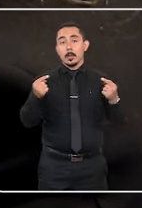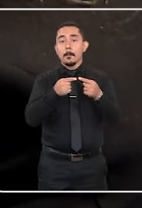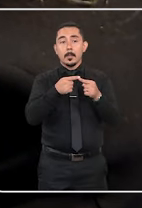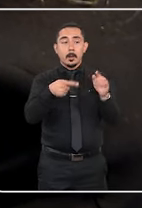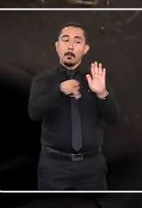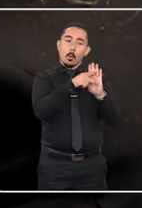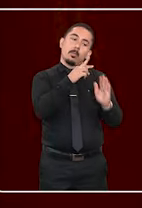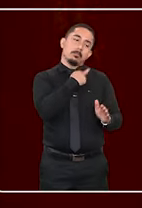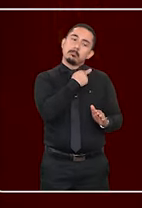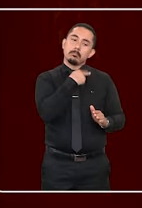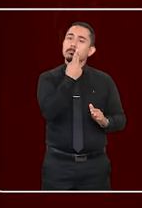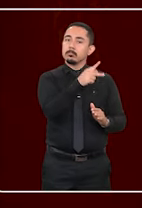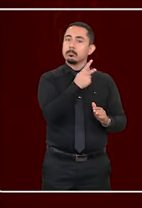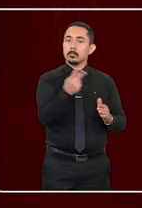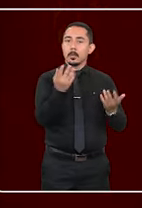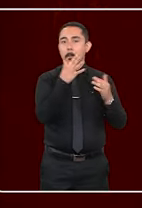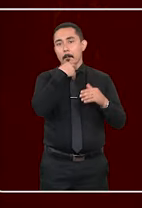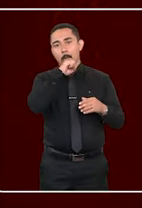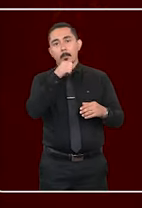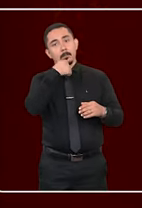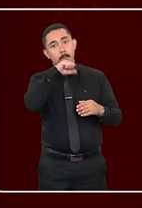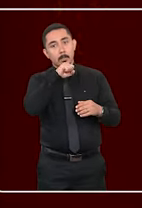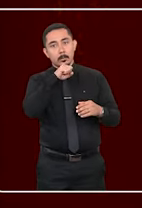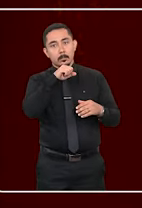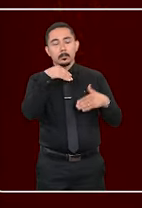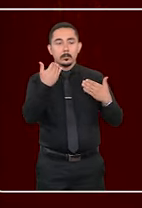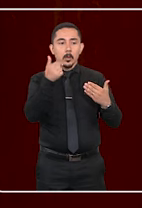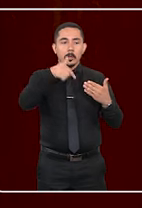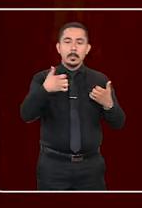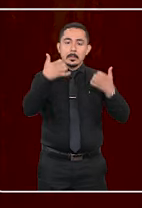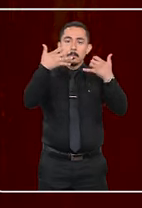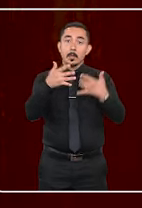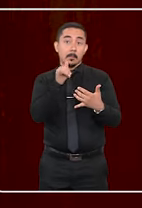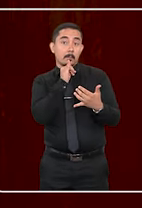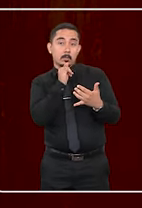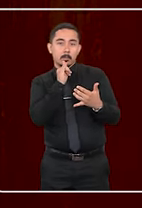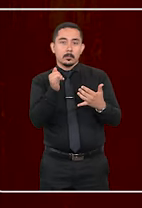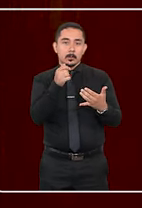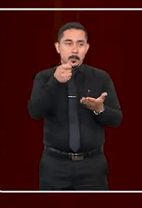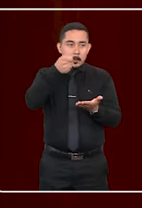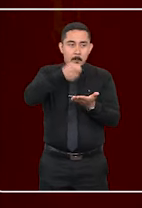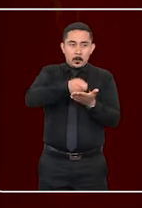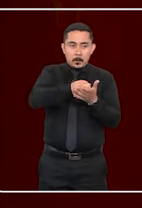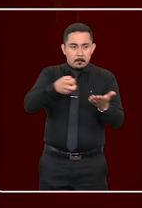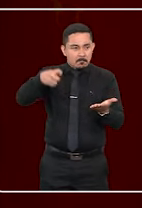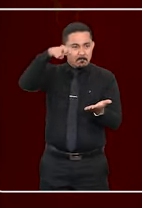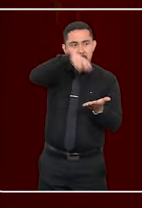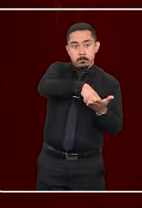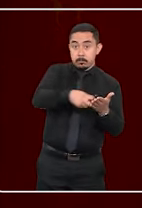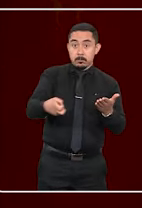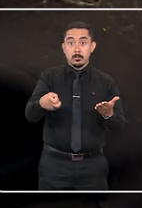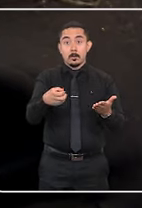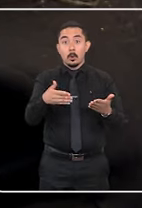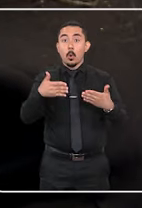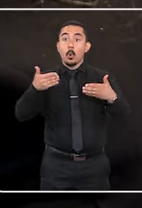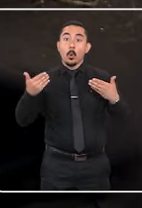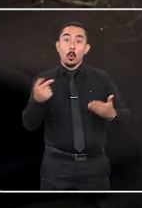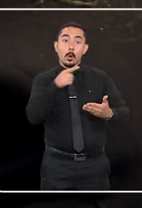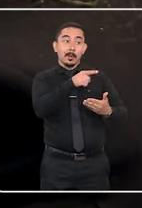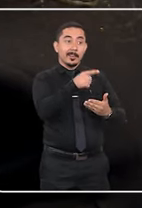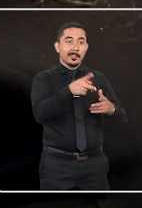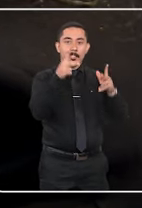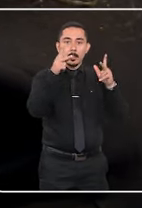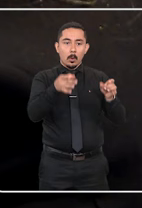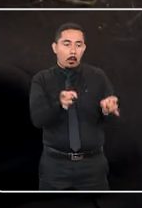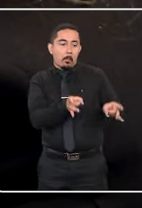da função parental. O nosso Código de Segura traz algumas situações, como, por exemplo, castigarem moderadamente o filho, deixá